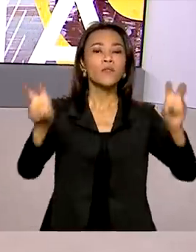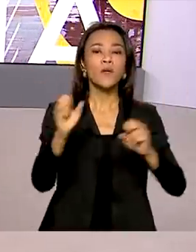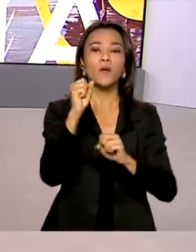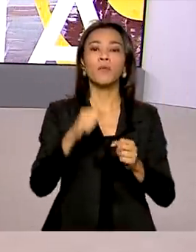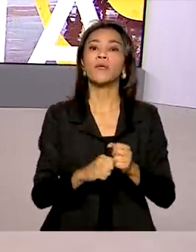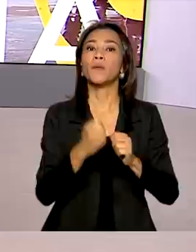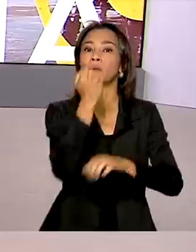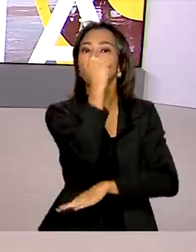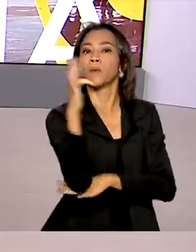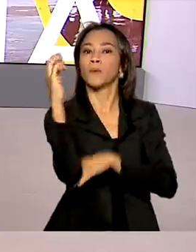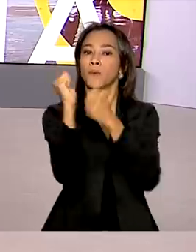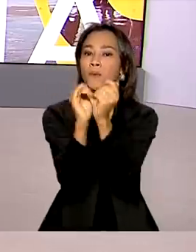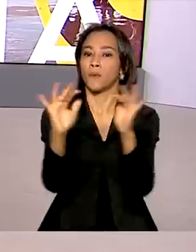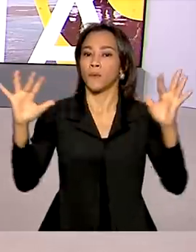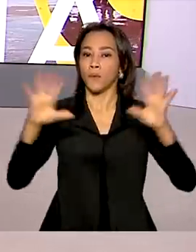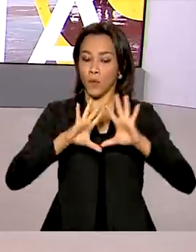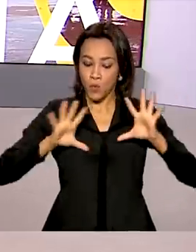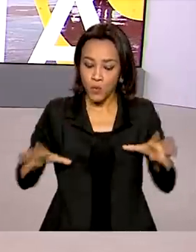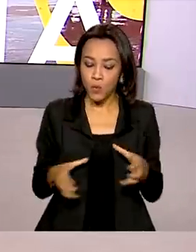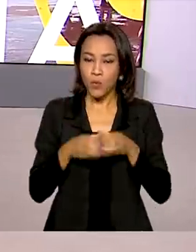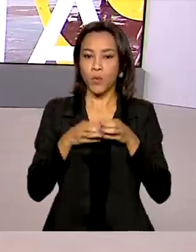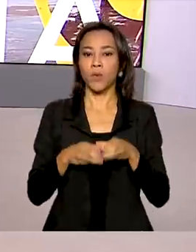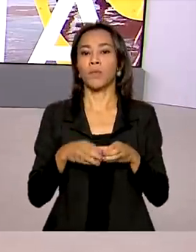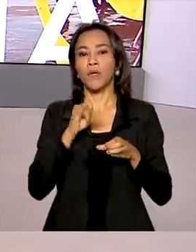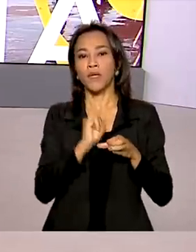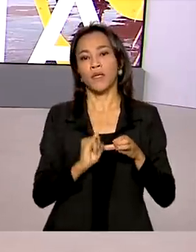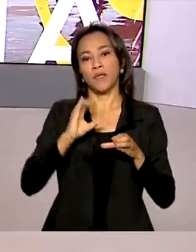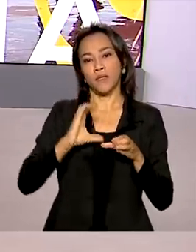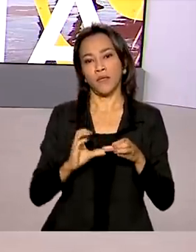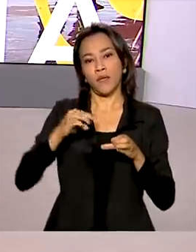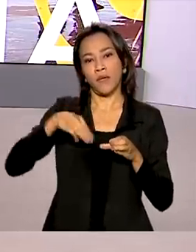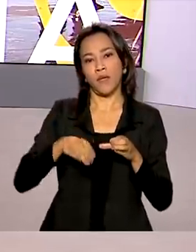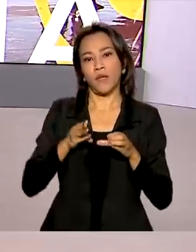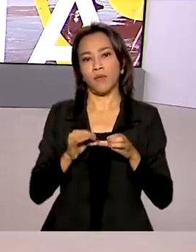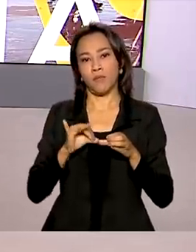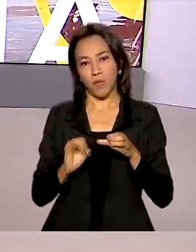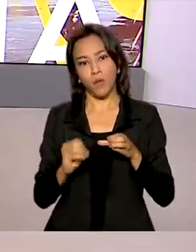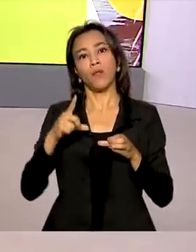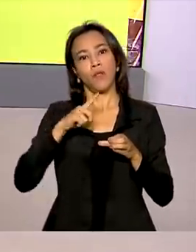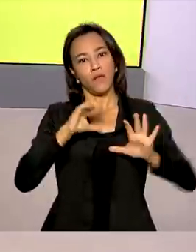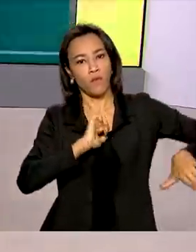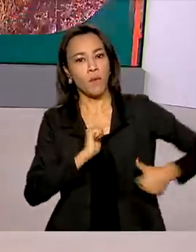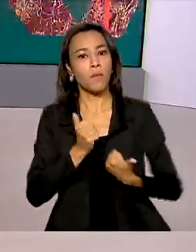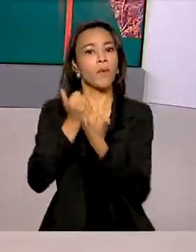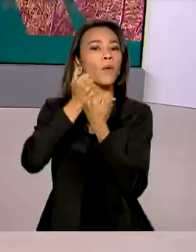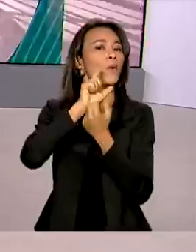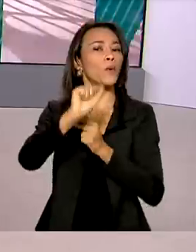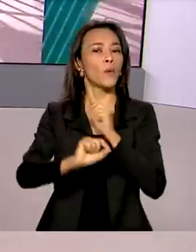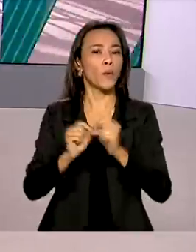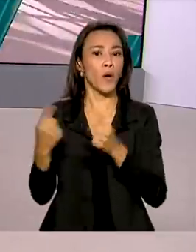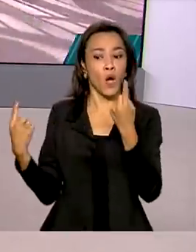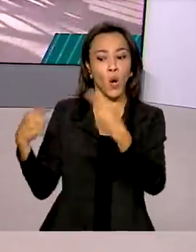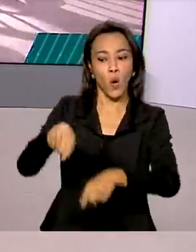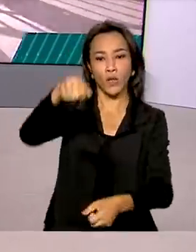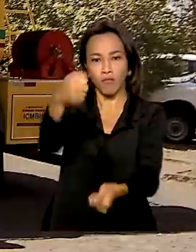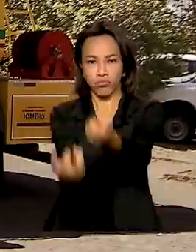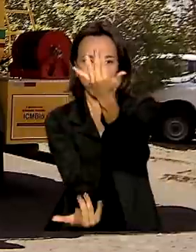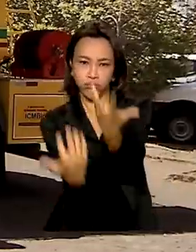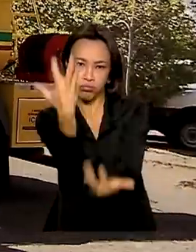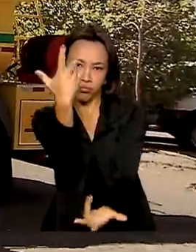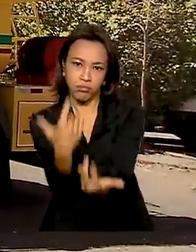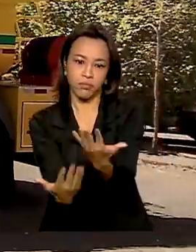as equipes do ICMBio ganharam um reforço no combate a incêndios em parques nacionais e unidades de conservação.